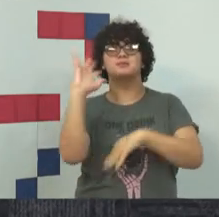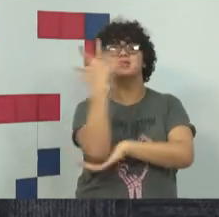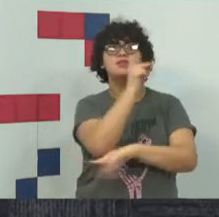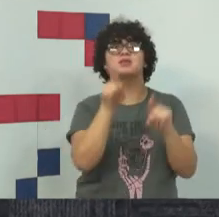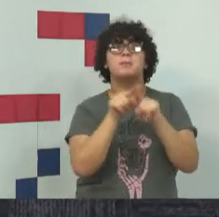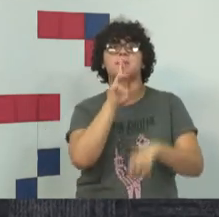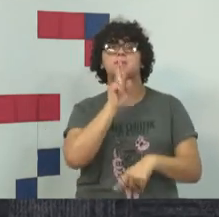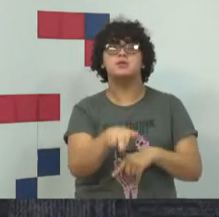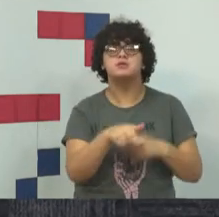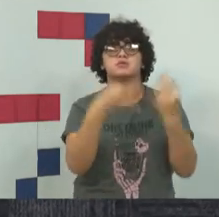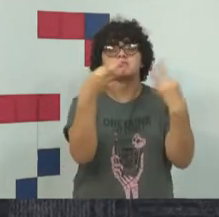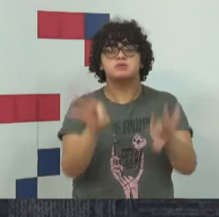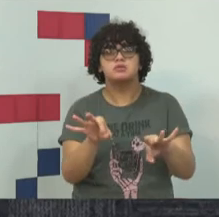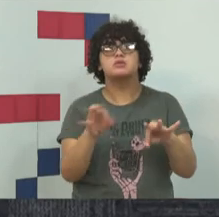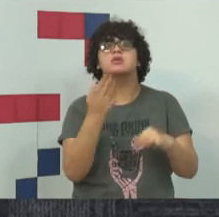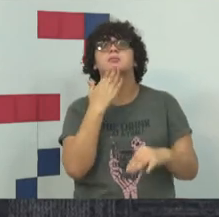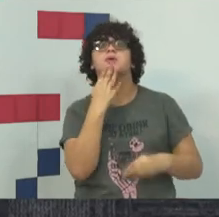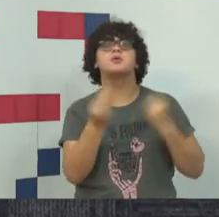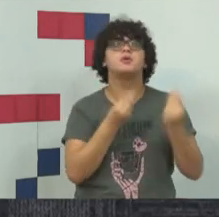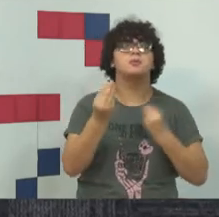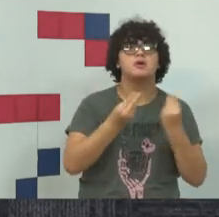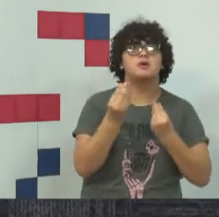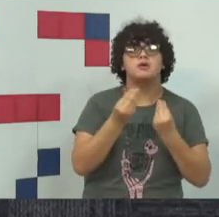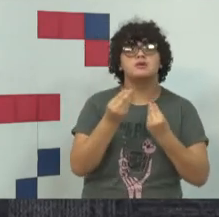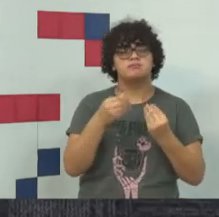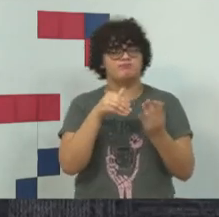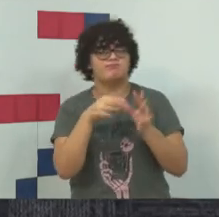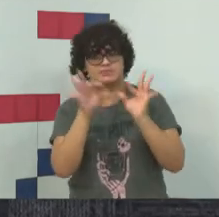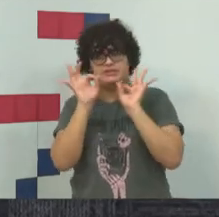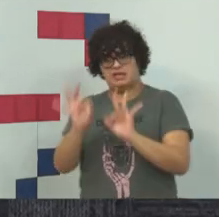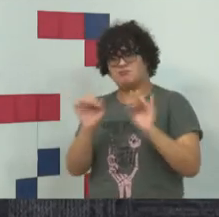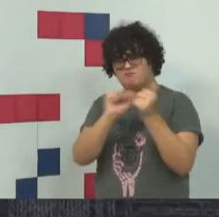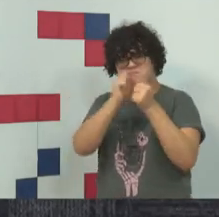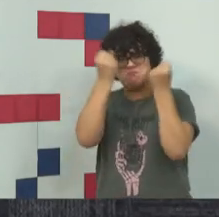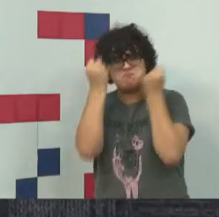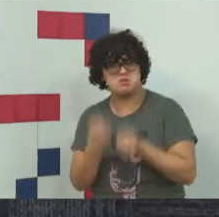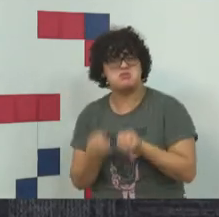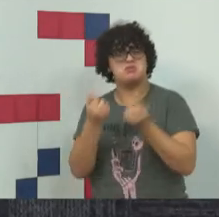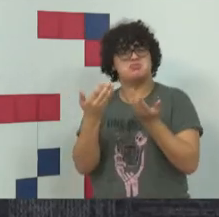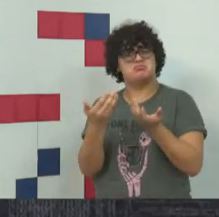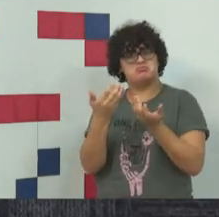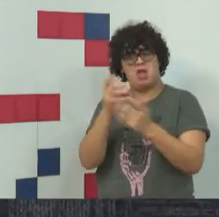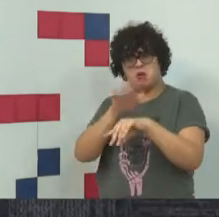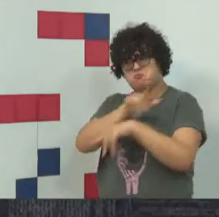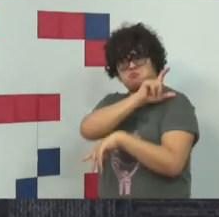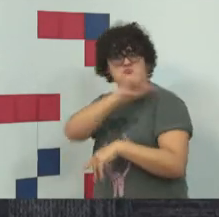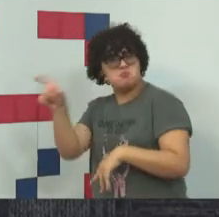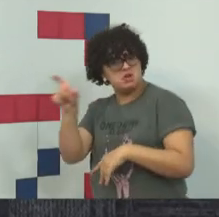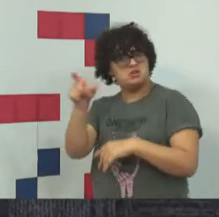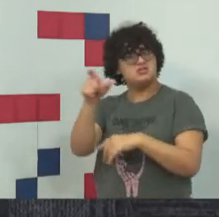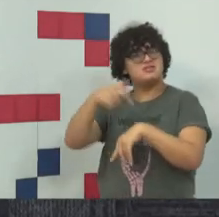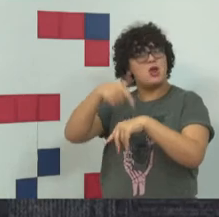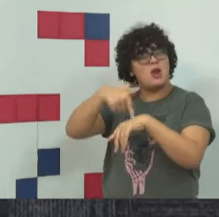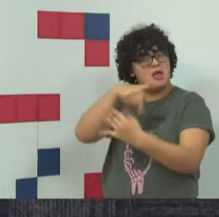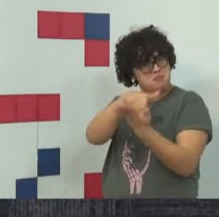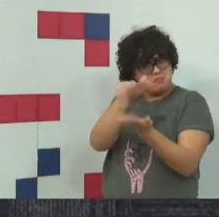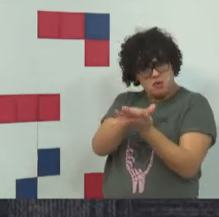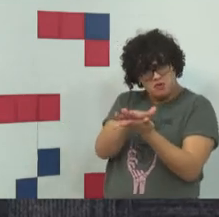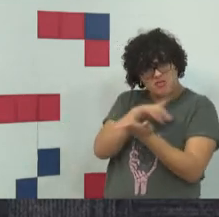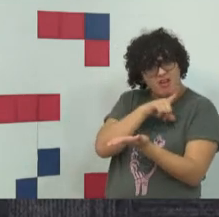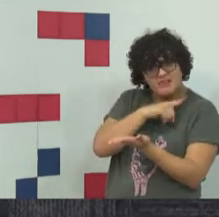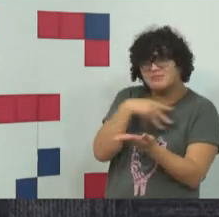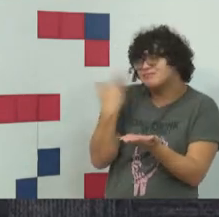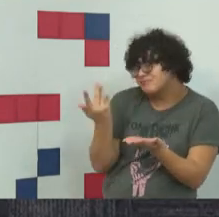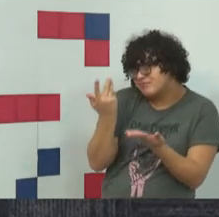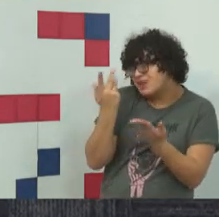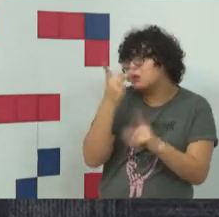resposta penal mais adequada, mais pesada. Embora o sistema de dosimetria de